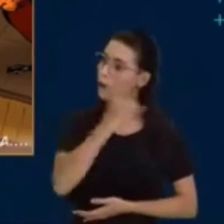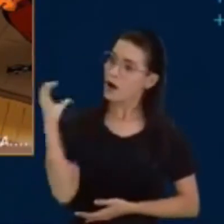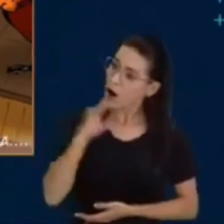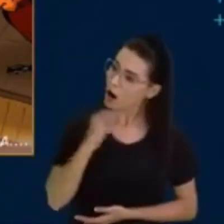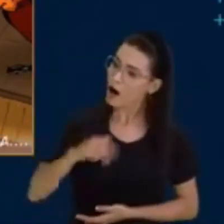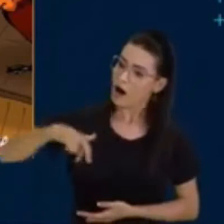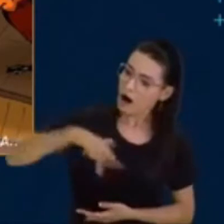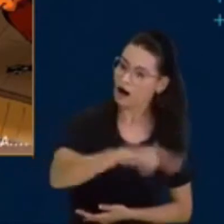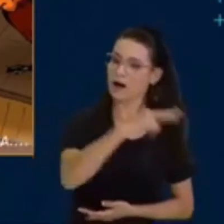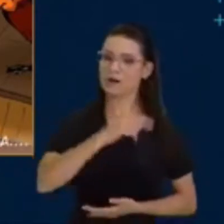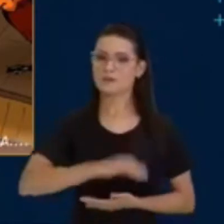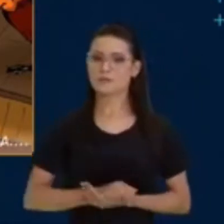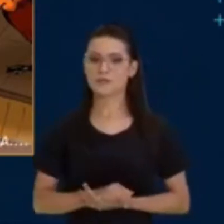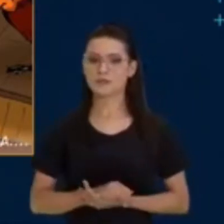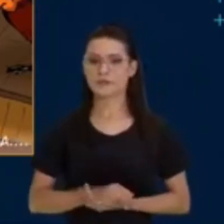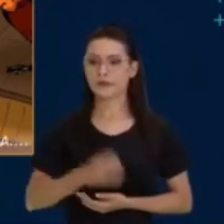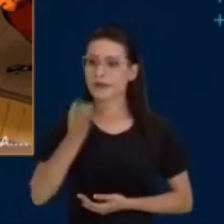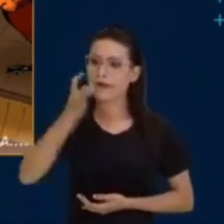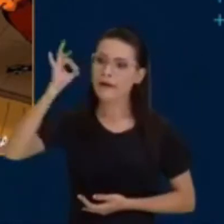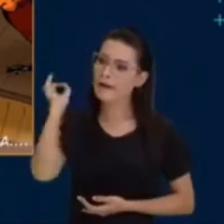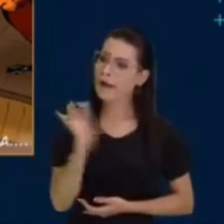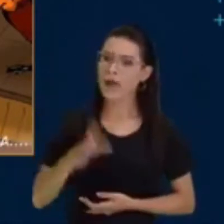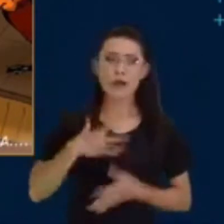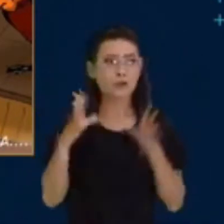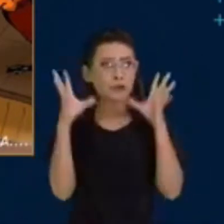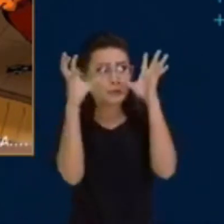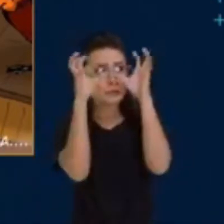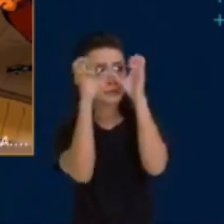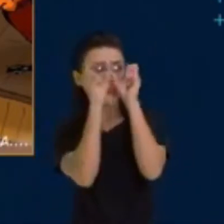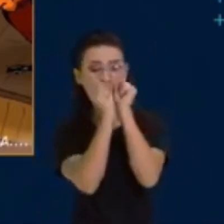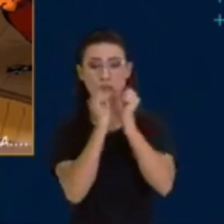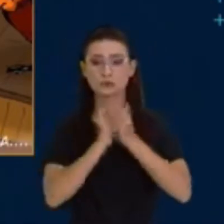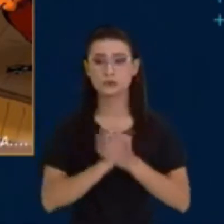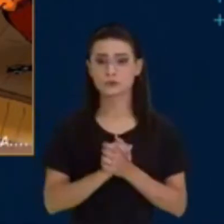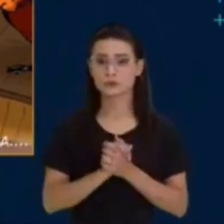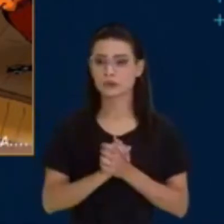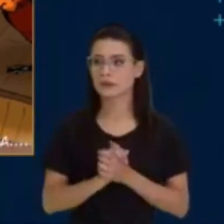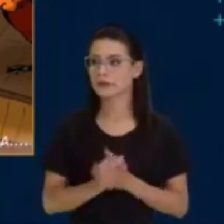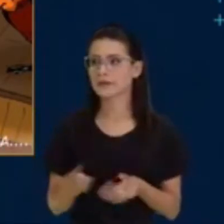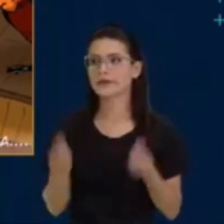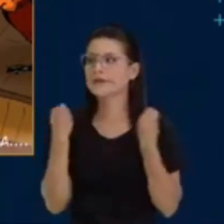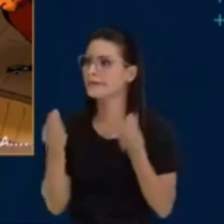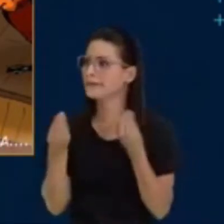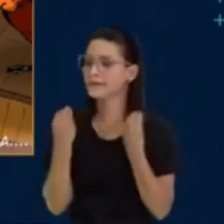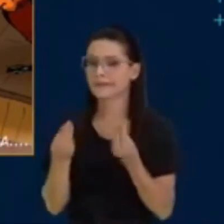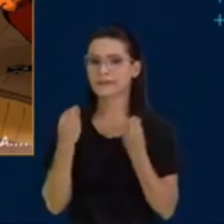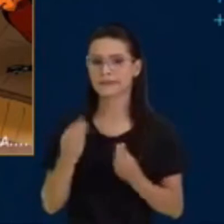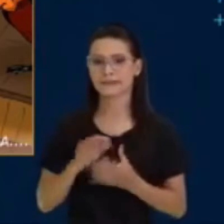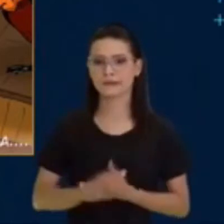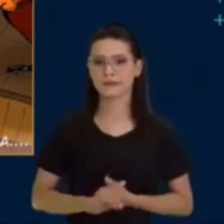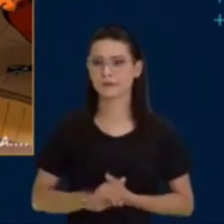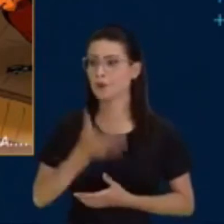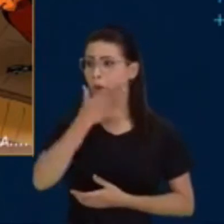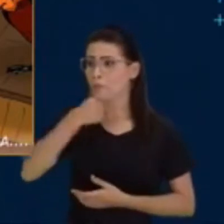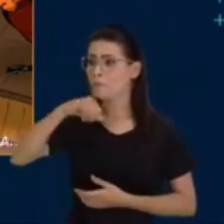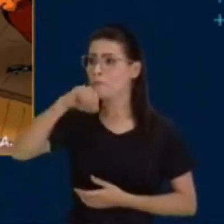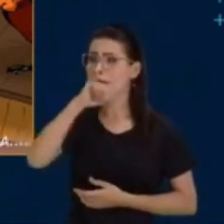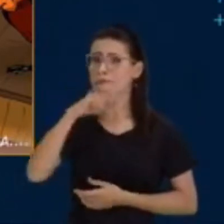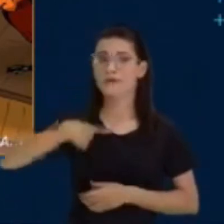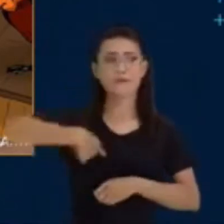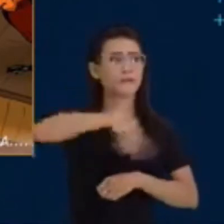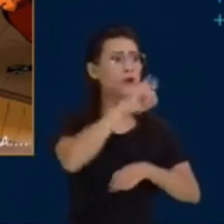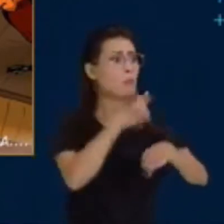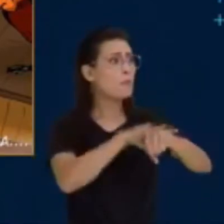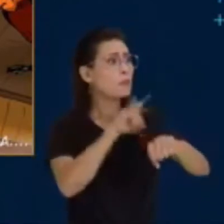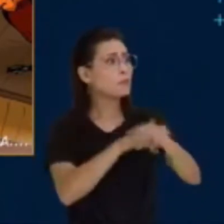rápido. Égua. Tá escuro. Até doida é. O papai foi fazer a nossa sentina